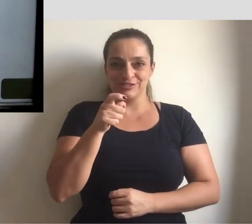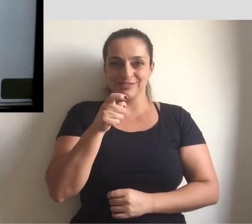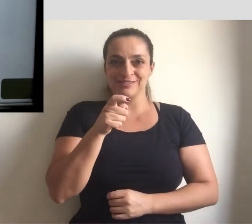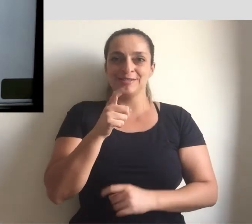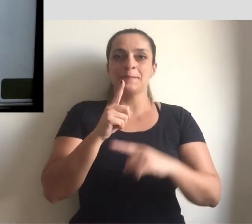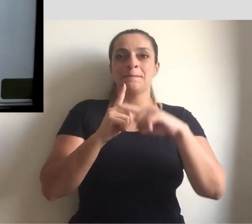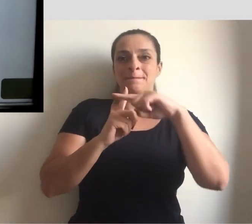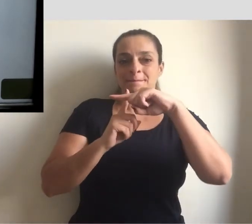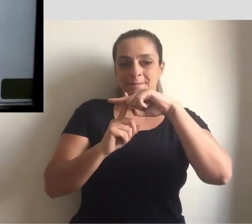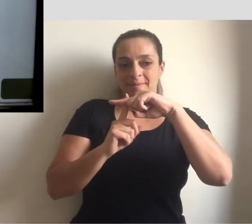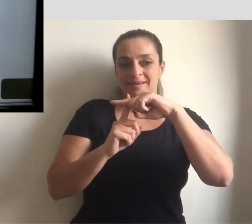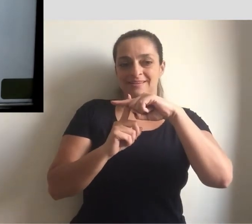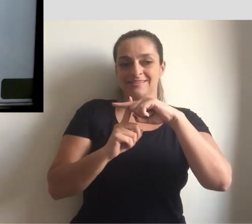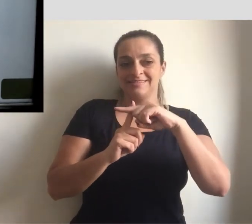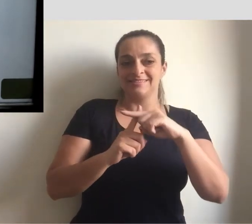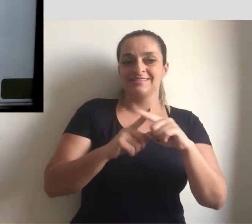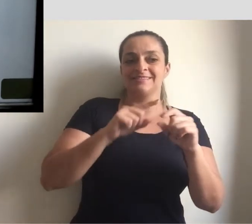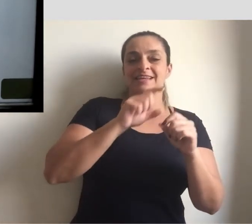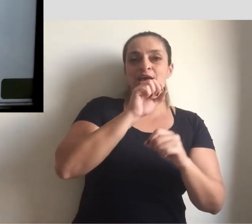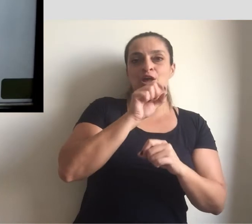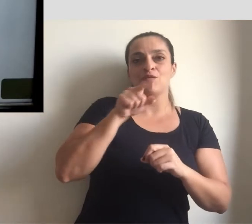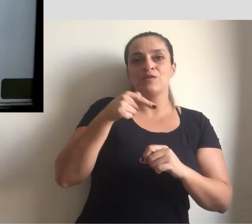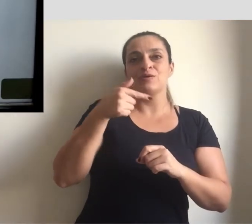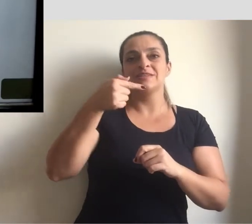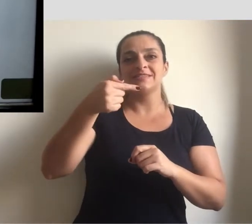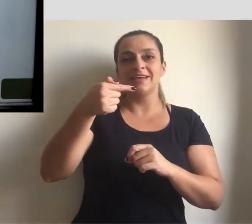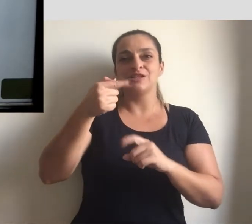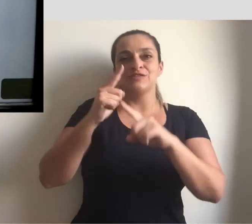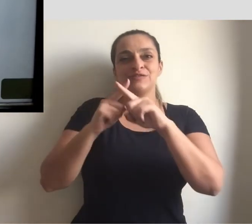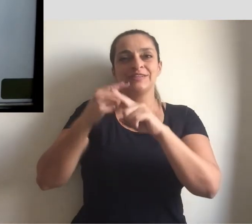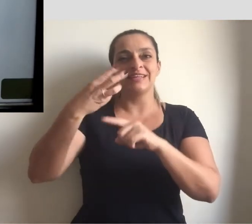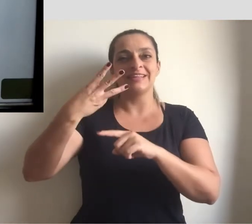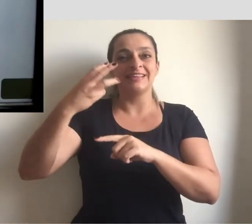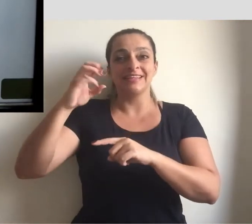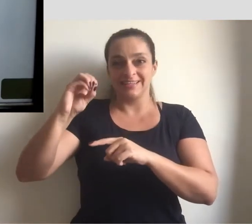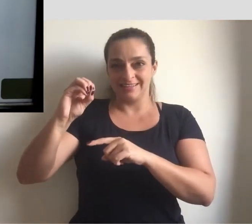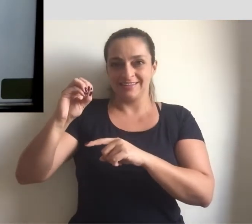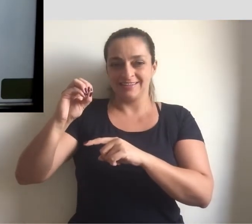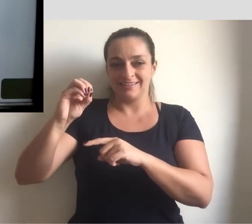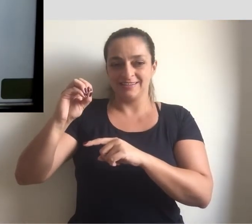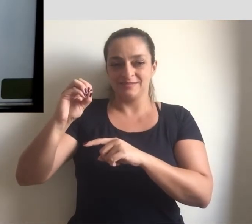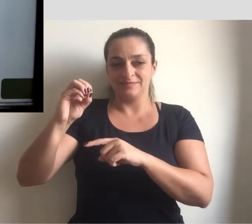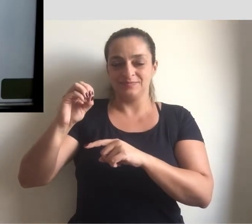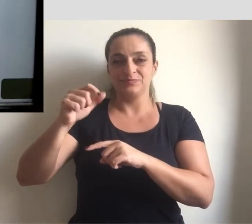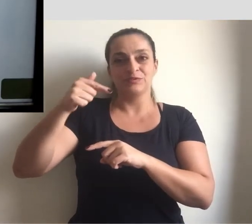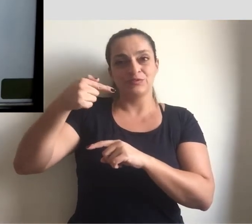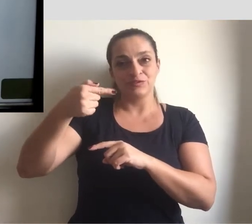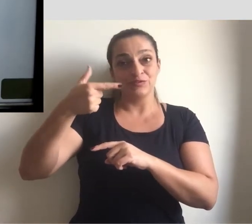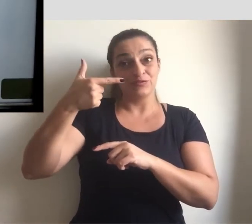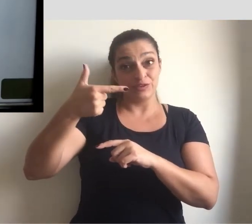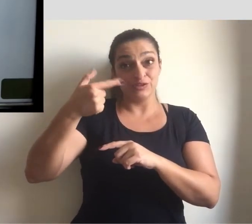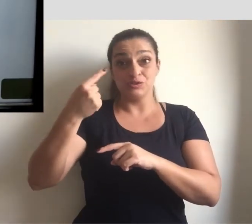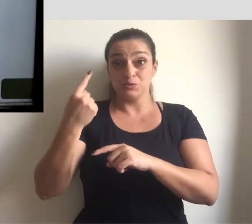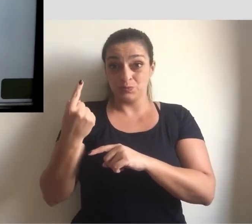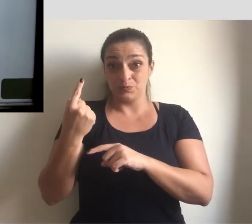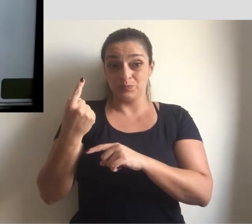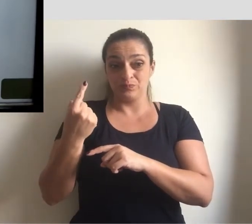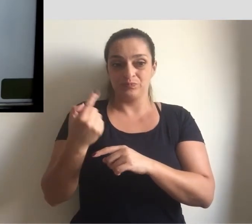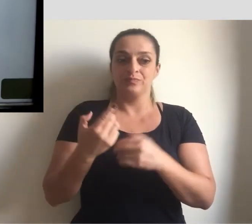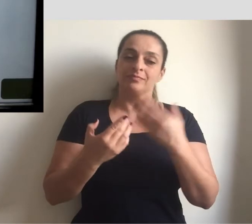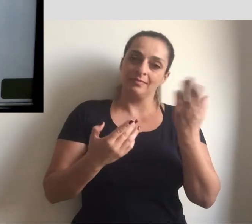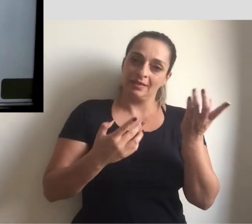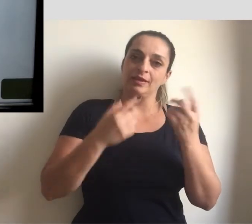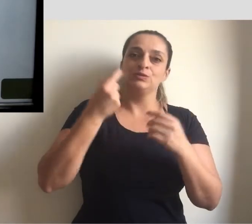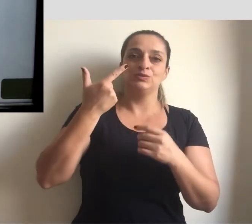mais 0,7 vezes 30 vai dar 21. Porque 7 vezes